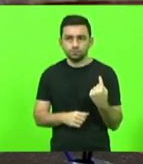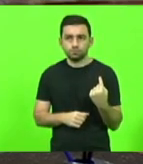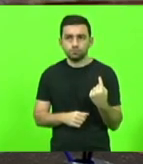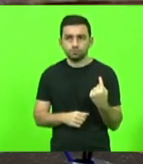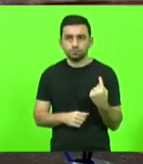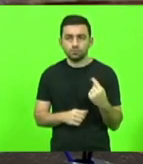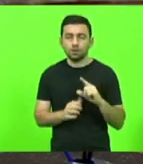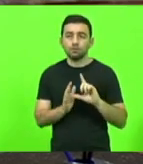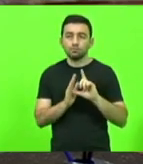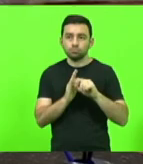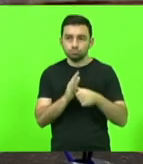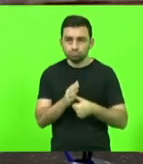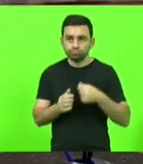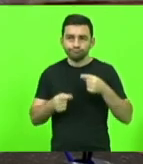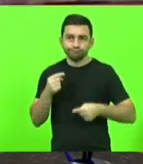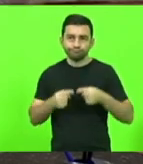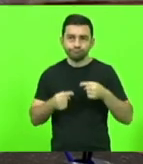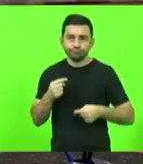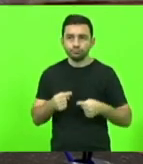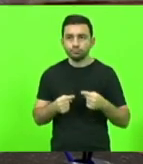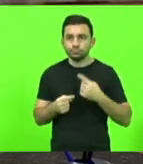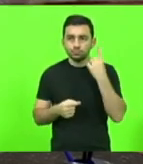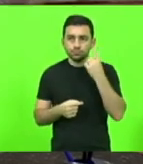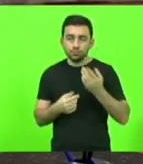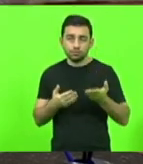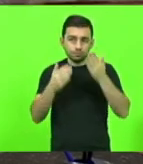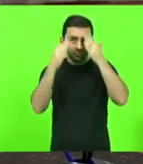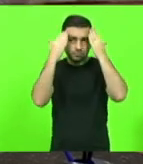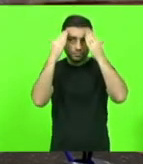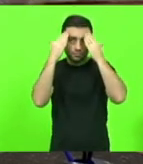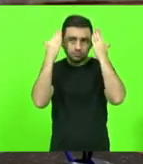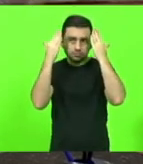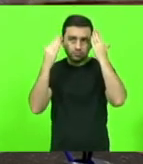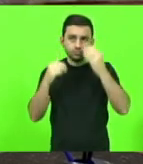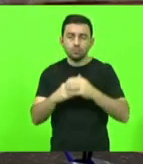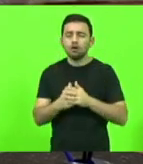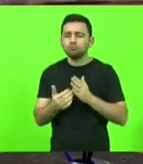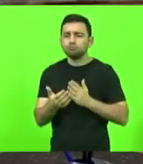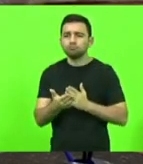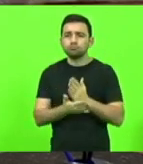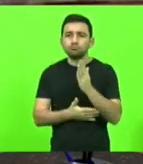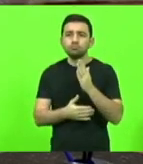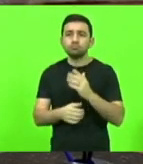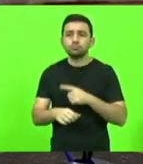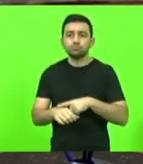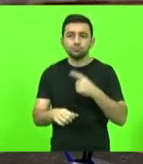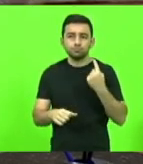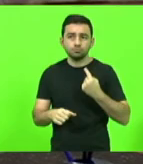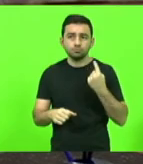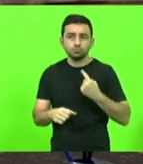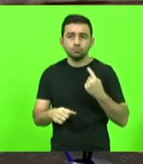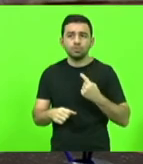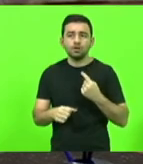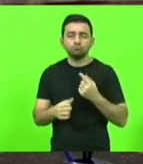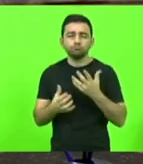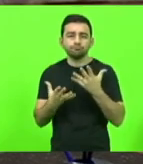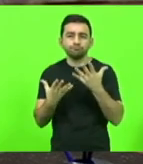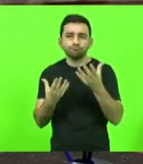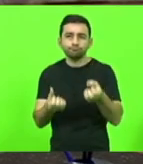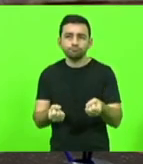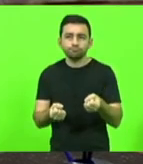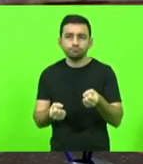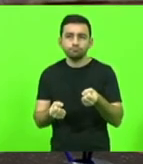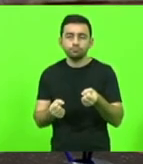Após ser discutido pelo senhor deputado José Milton Schaeffer, foi aprovada em turno único a admissibilidade da medida